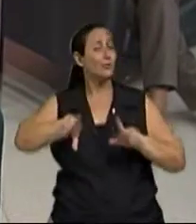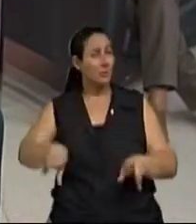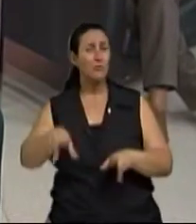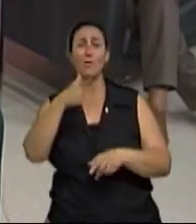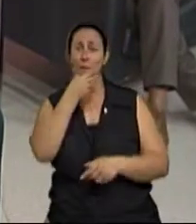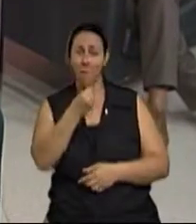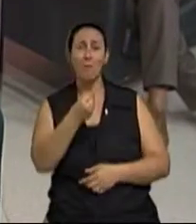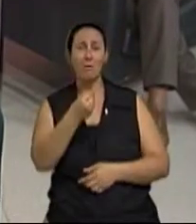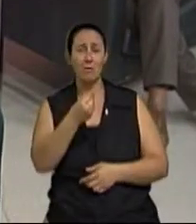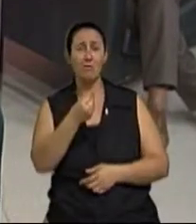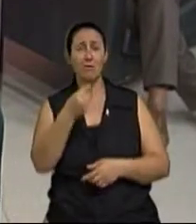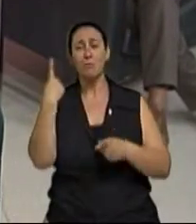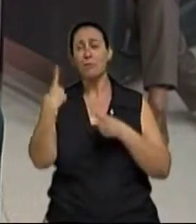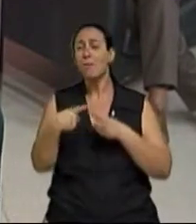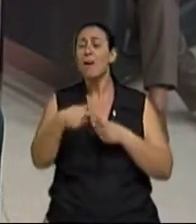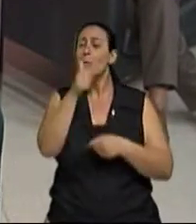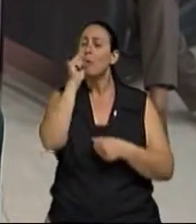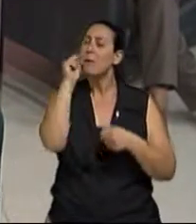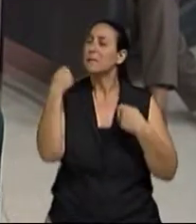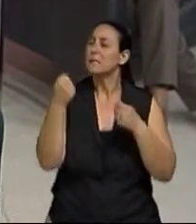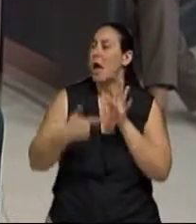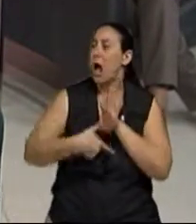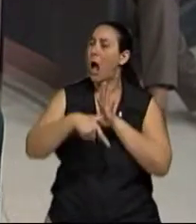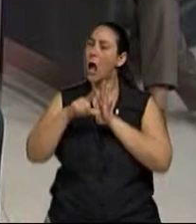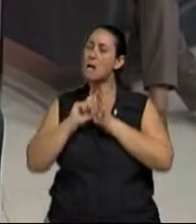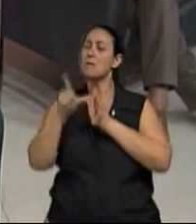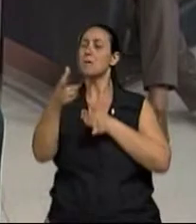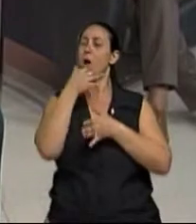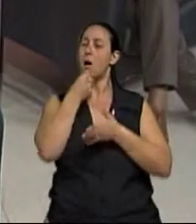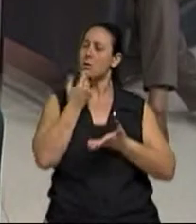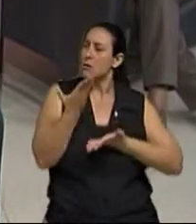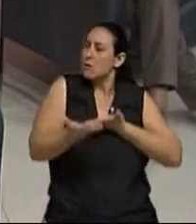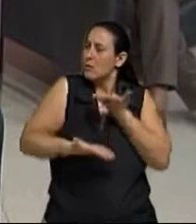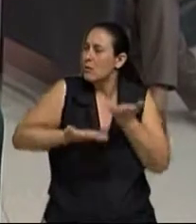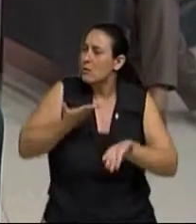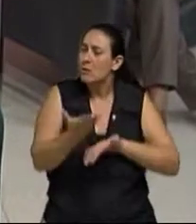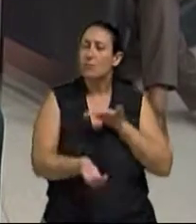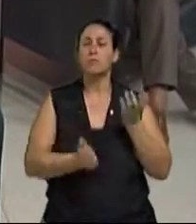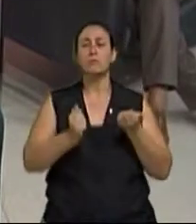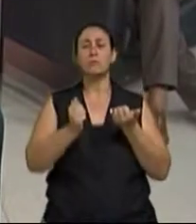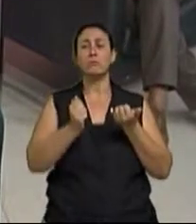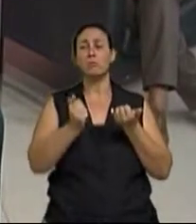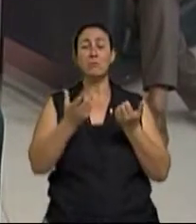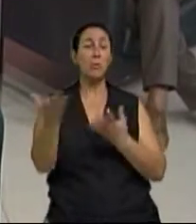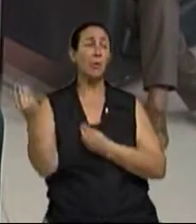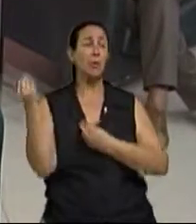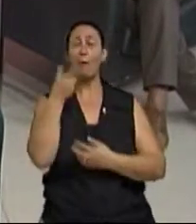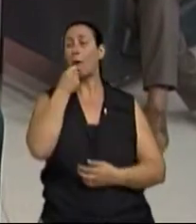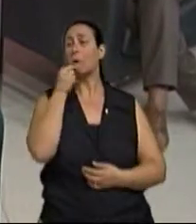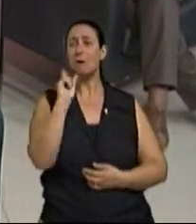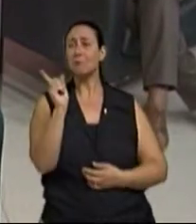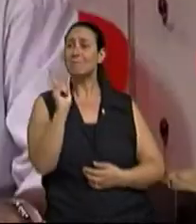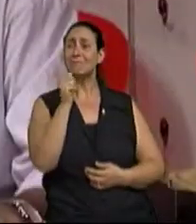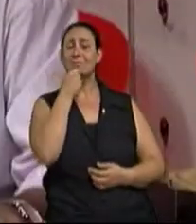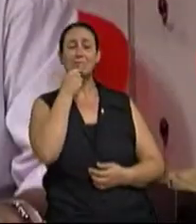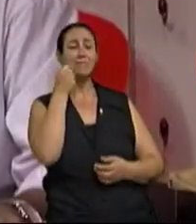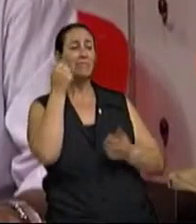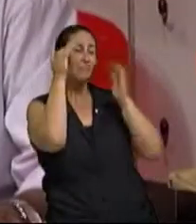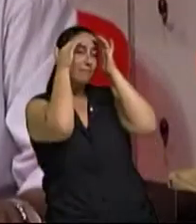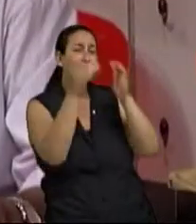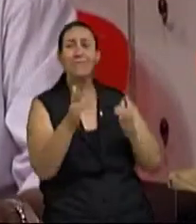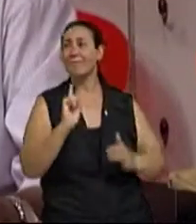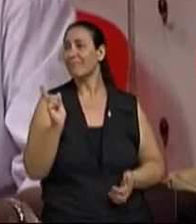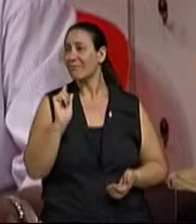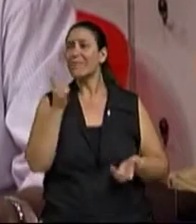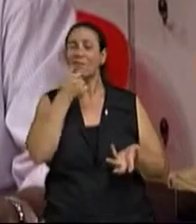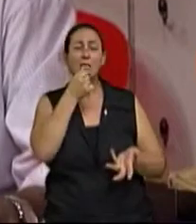todo um preliminar aí, né? As preliminares que os homens muitas vezes não precisam disso, dependendo da idade, inclusive. É, mas aí